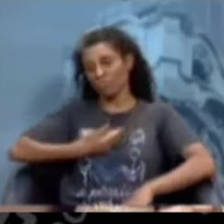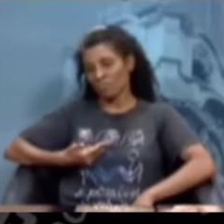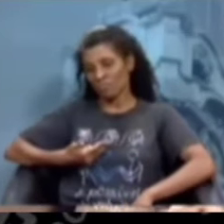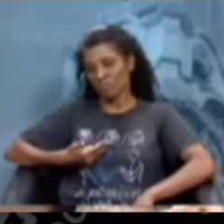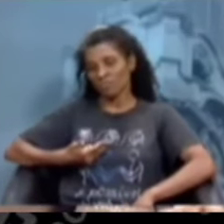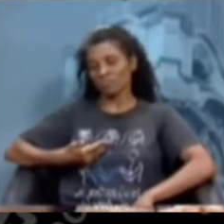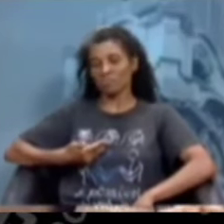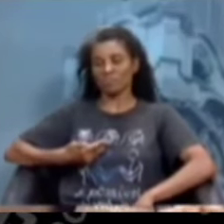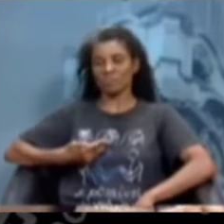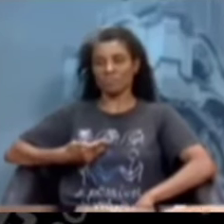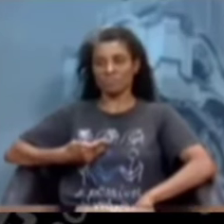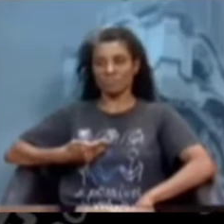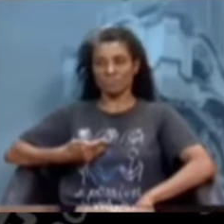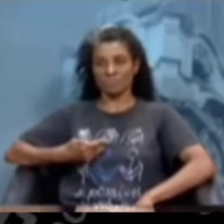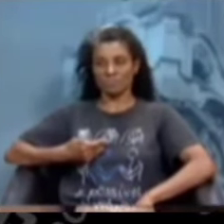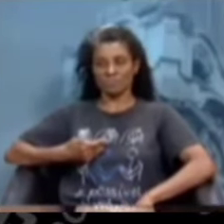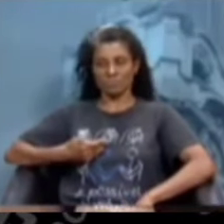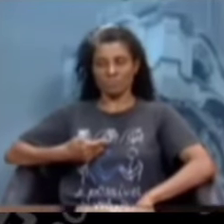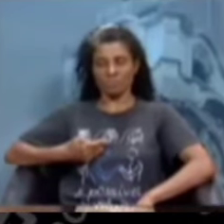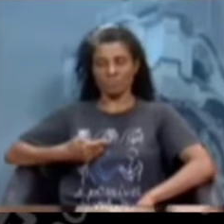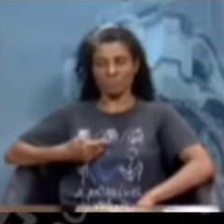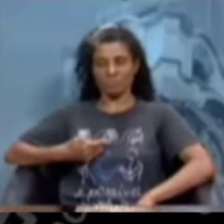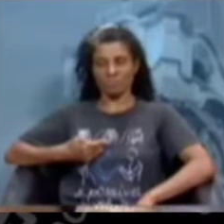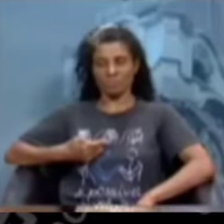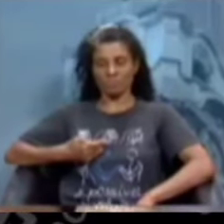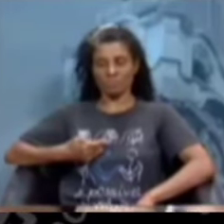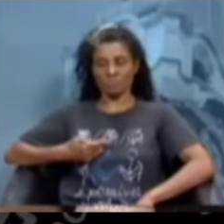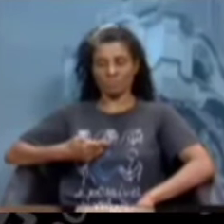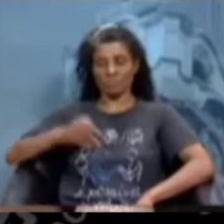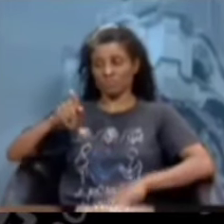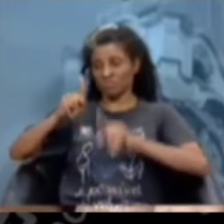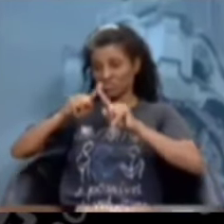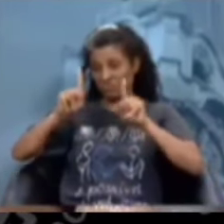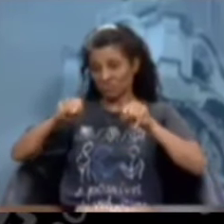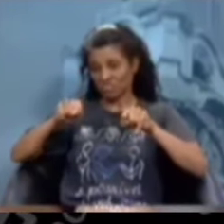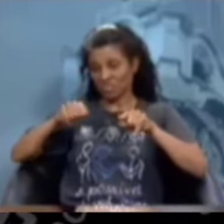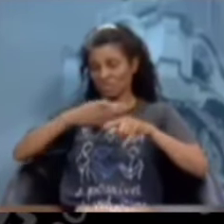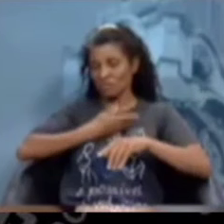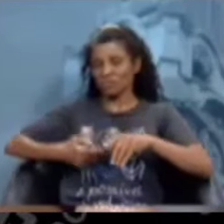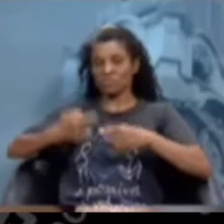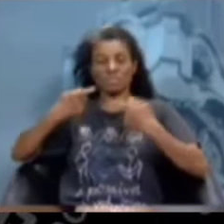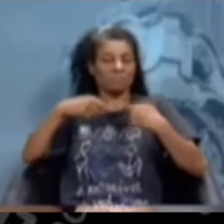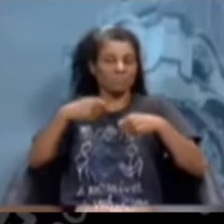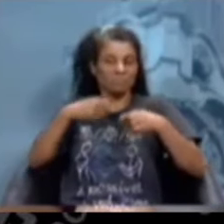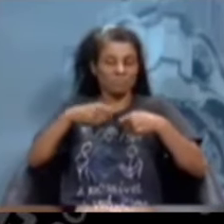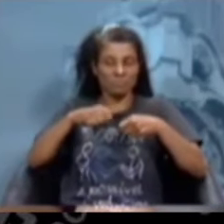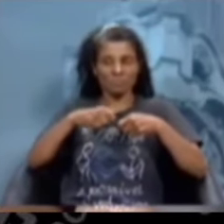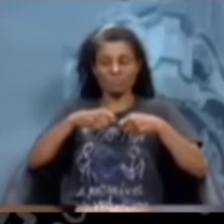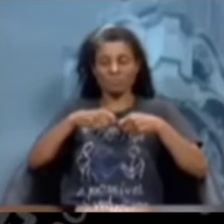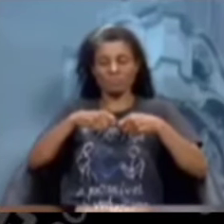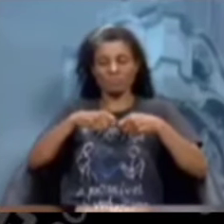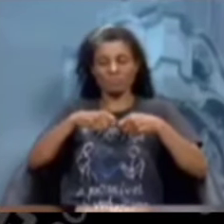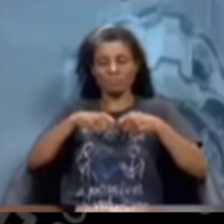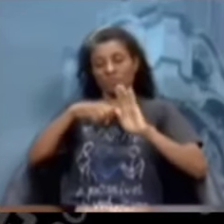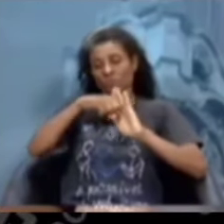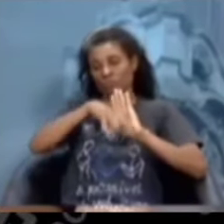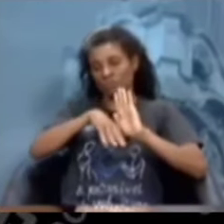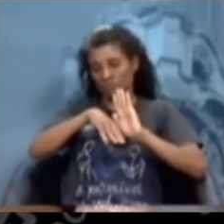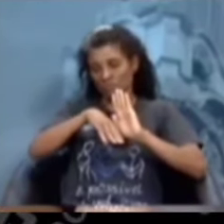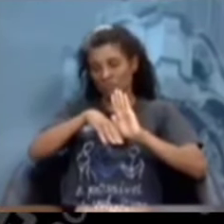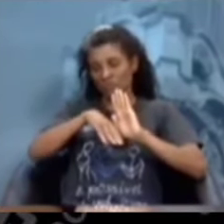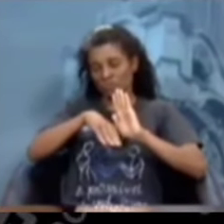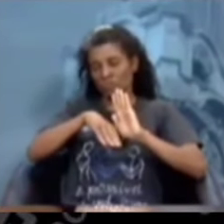aqueles servidores que necessitam porventura desse benefício das